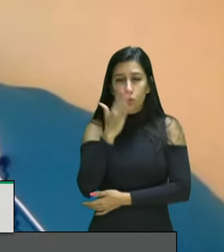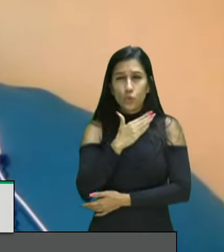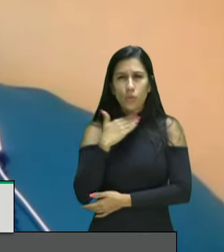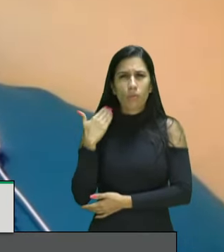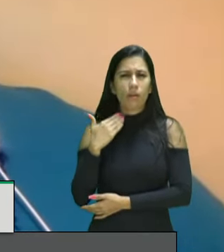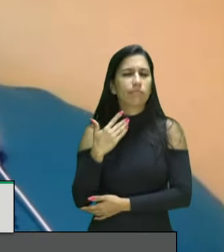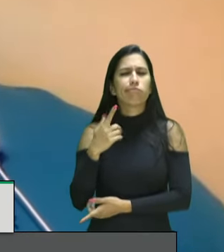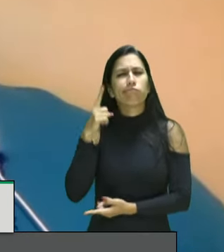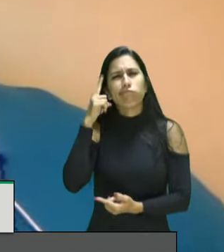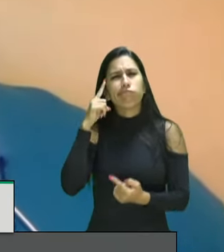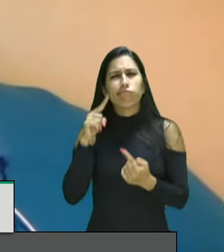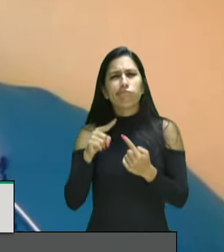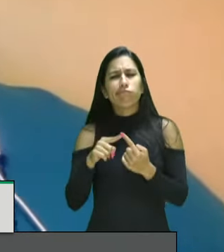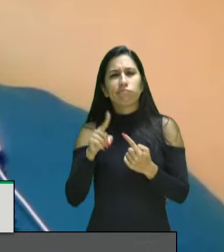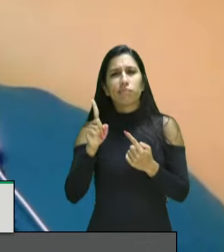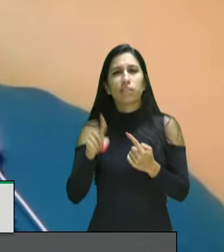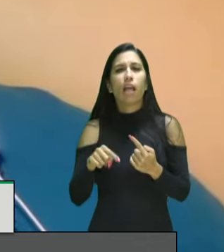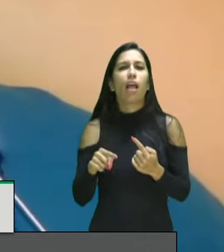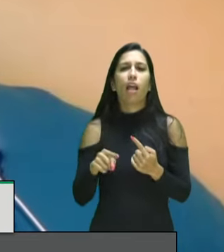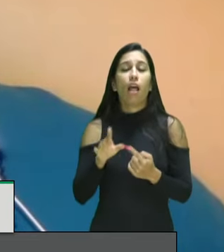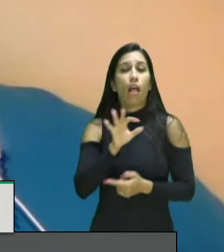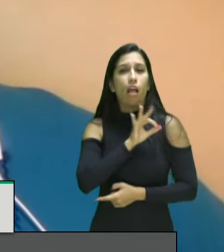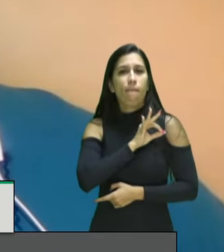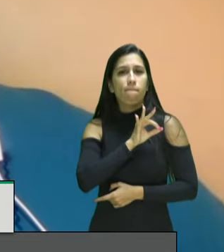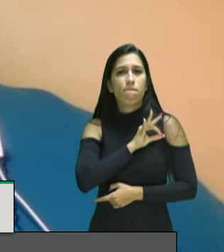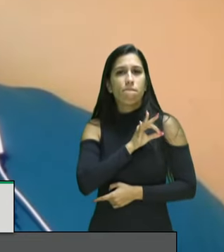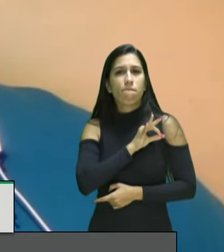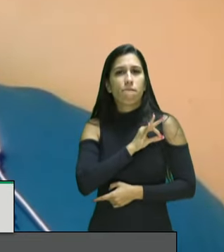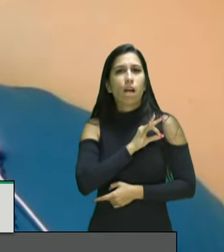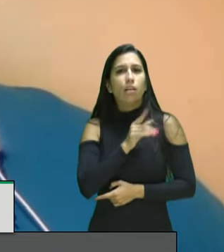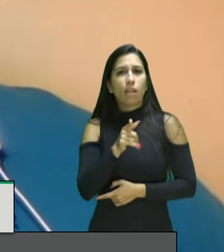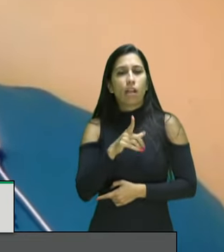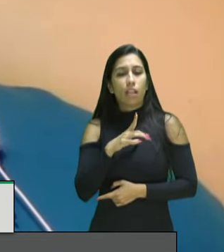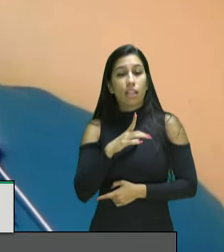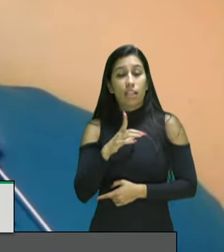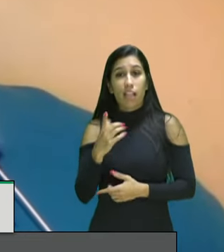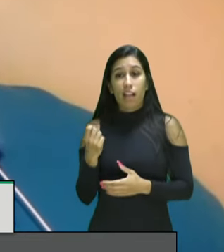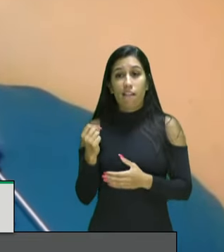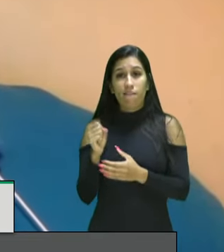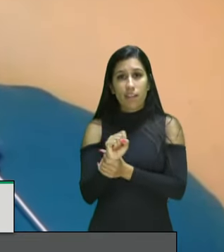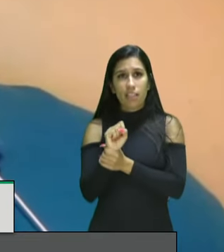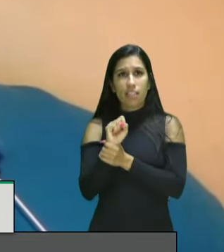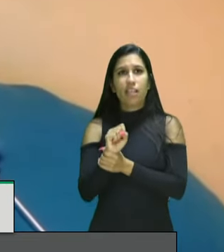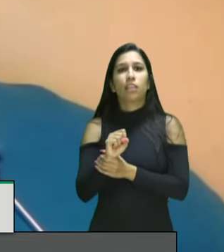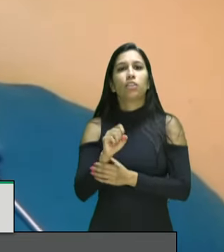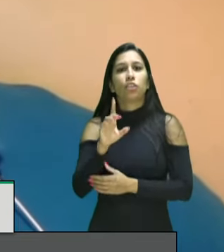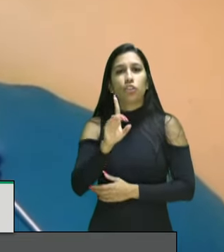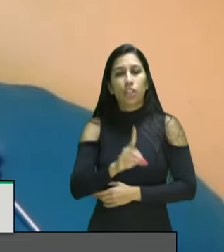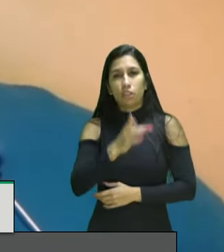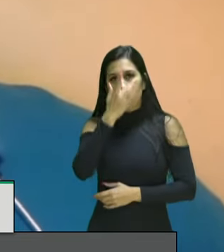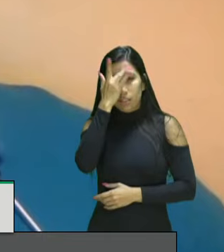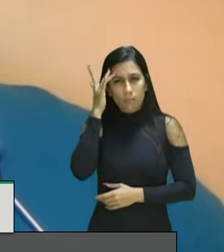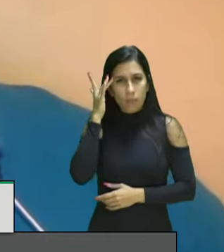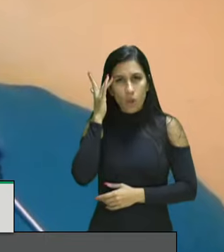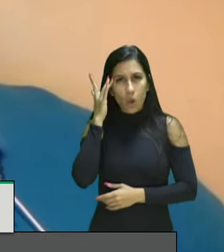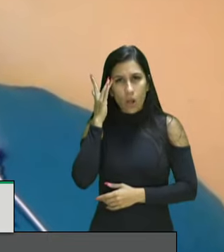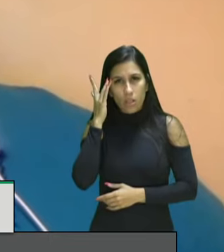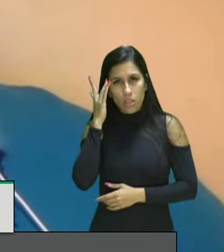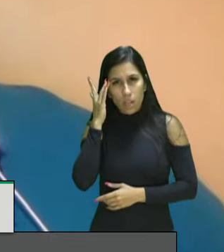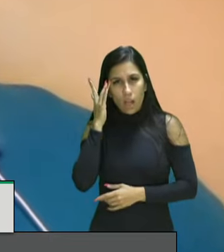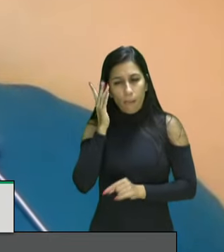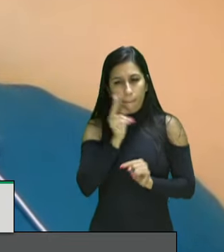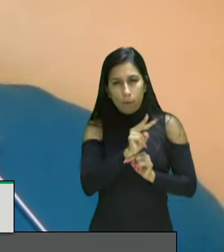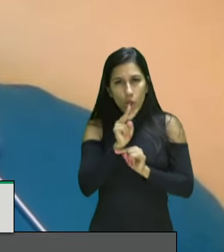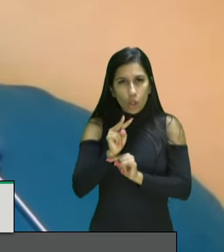justificativa de ser uma operação policial em defesa dos direitos de crianças e adolescentes é a face mais cruel de um